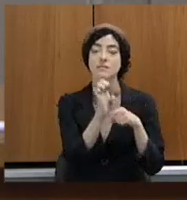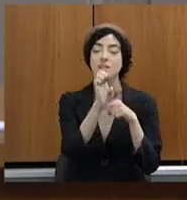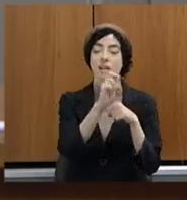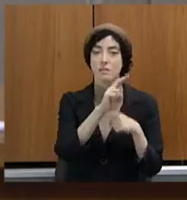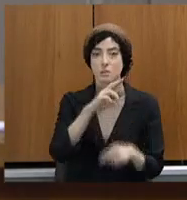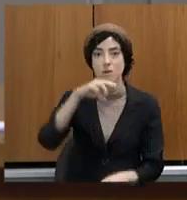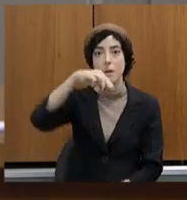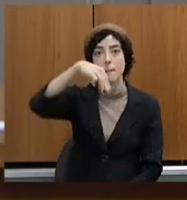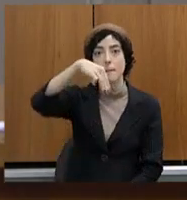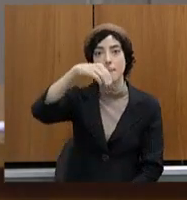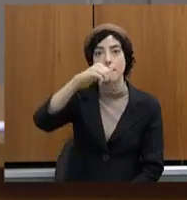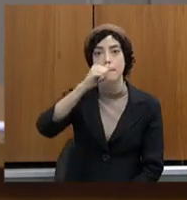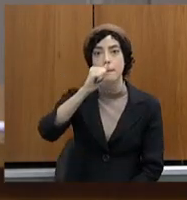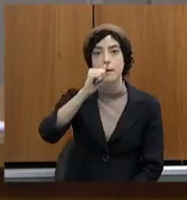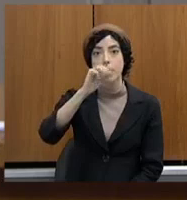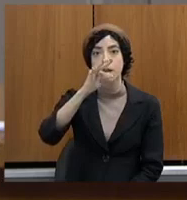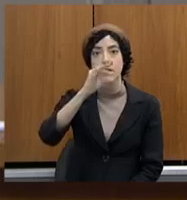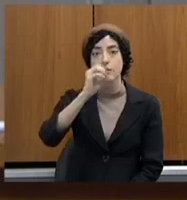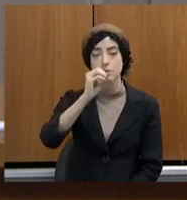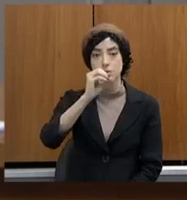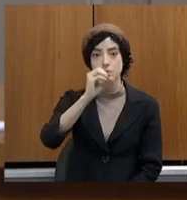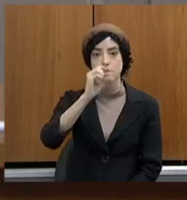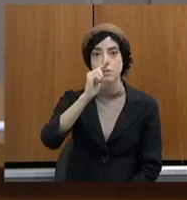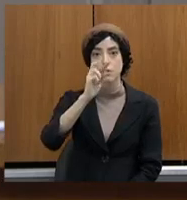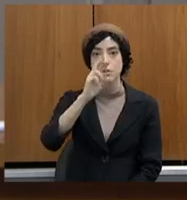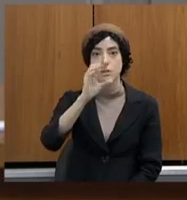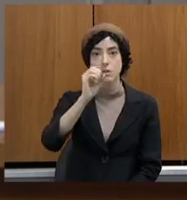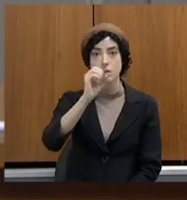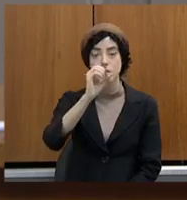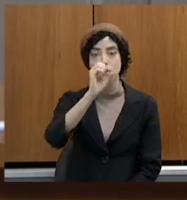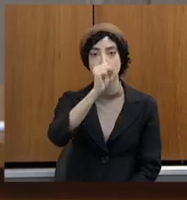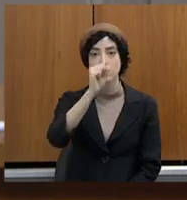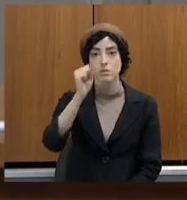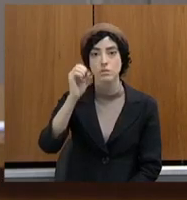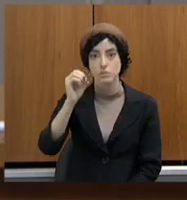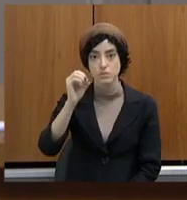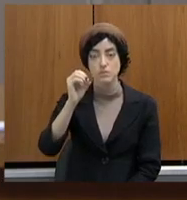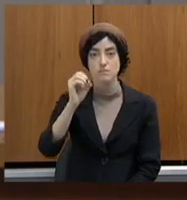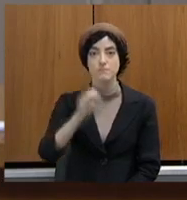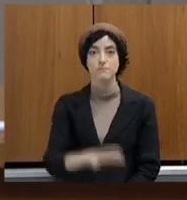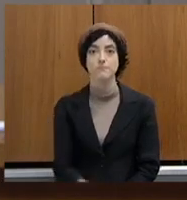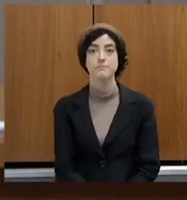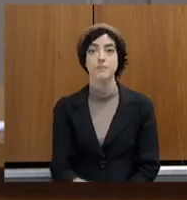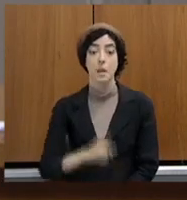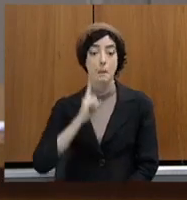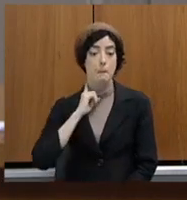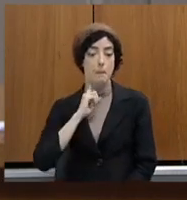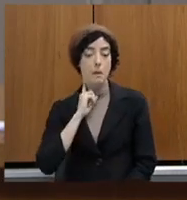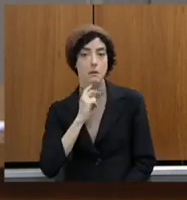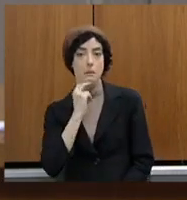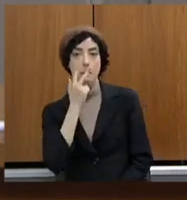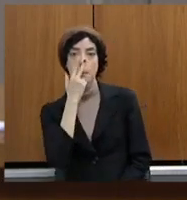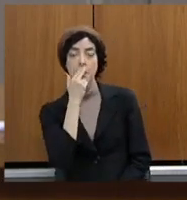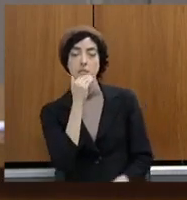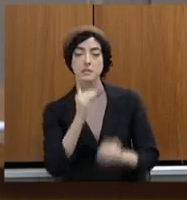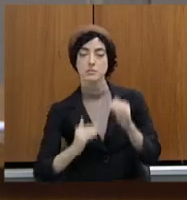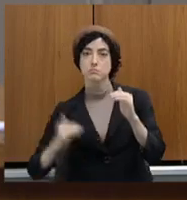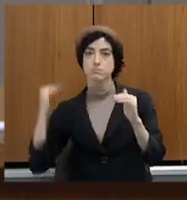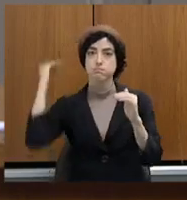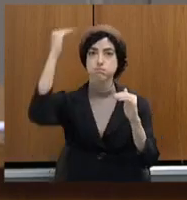e Minas Gerais, nesse aspecto, é considerado referência acerca do plantão digital.